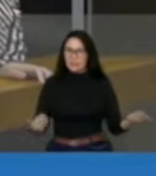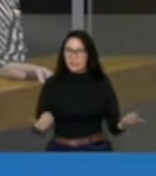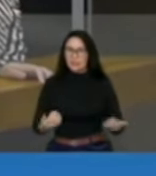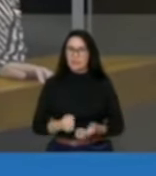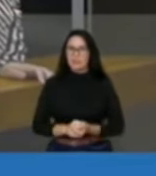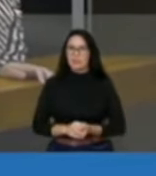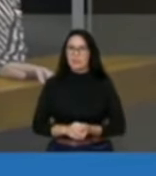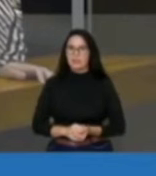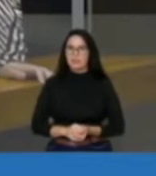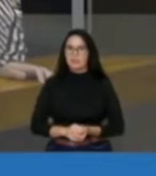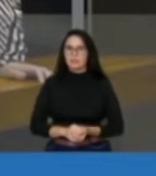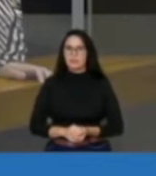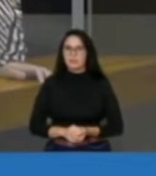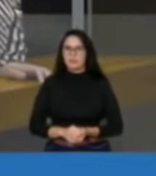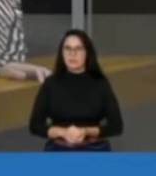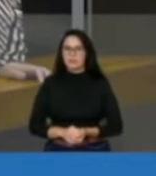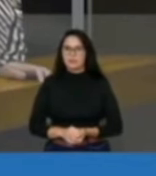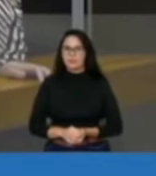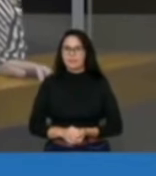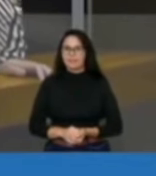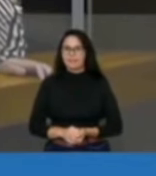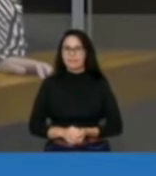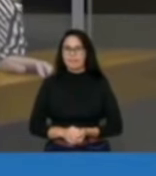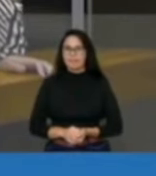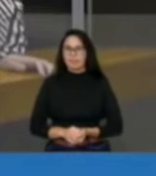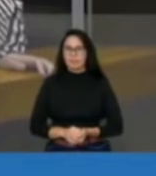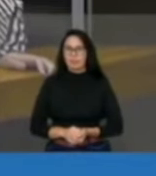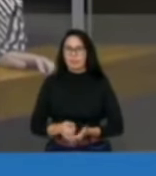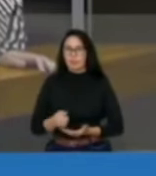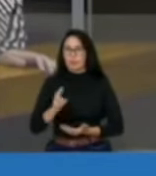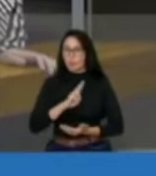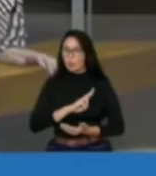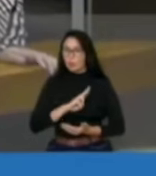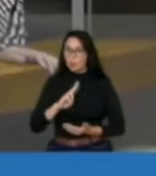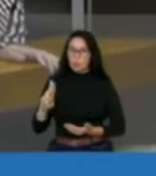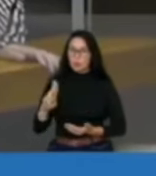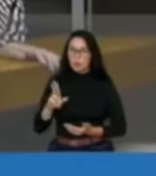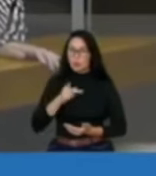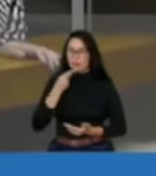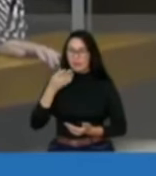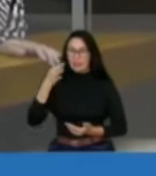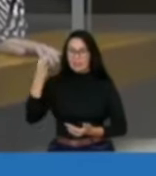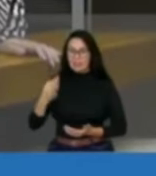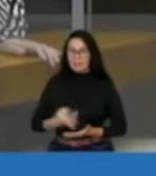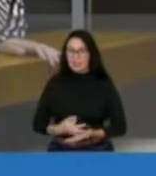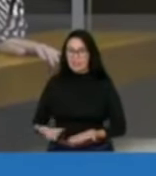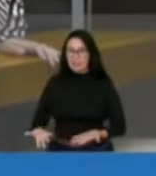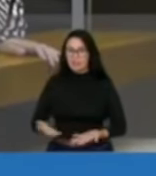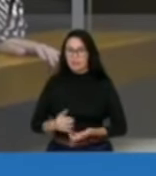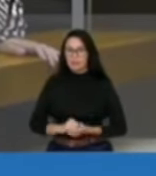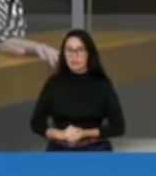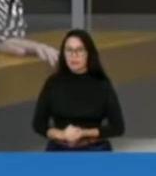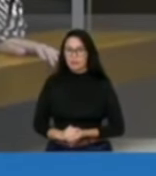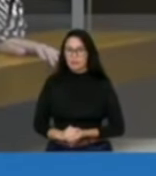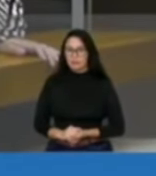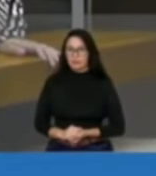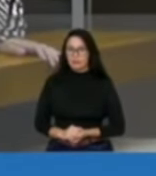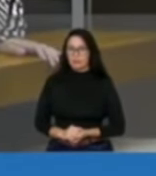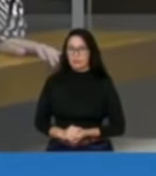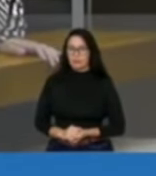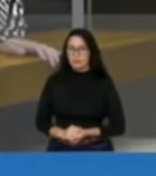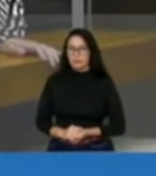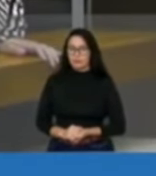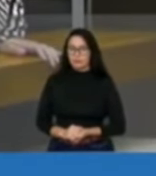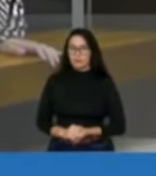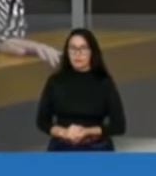presidente. Agora vou ter que achar de novo aqui o nome que eu não quero errar, da diretoria em que ele faz